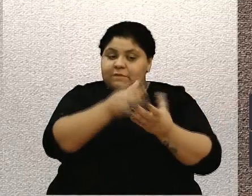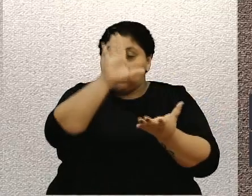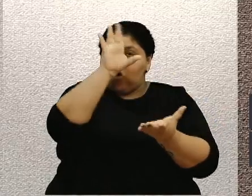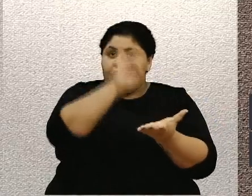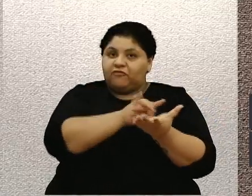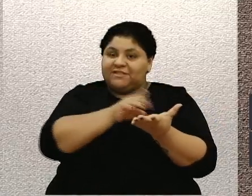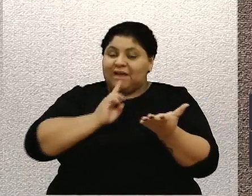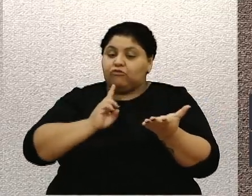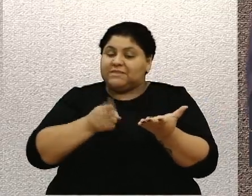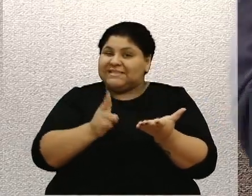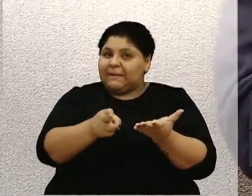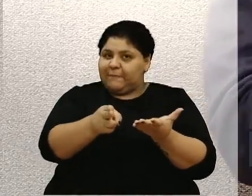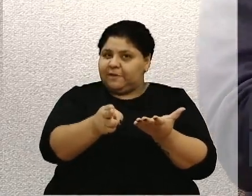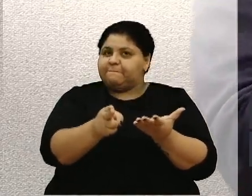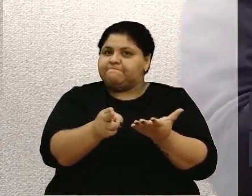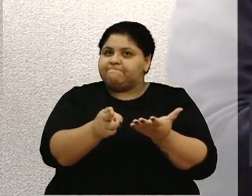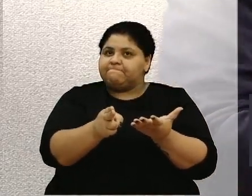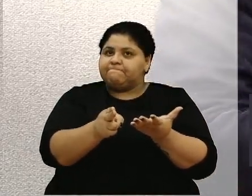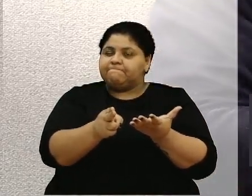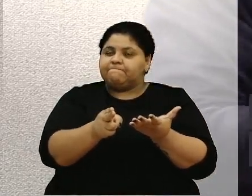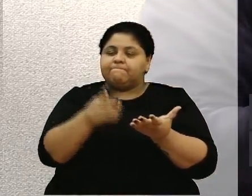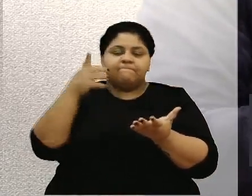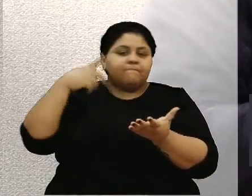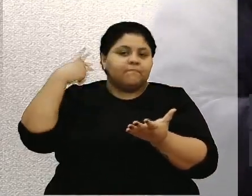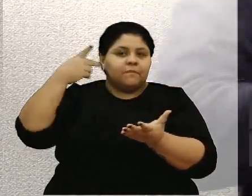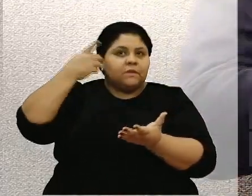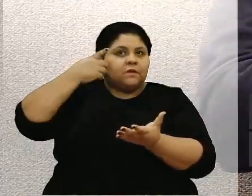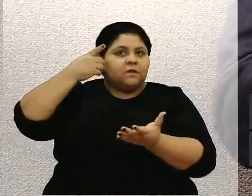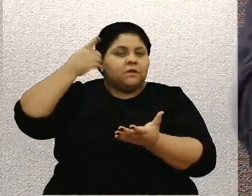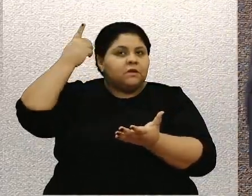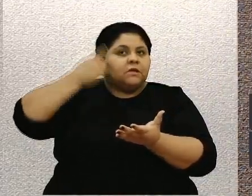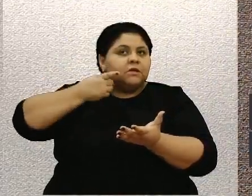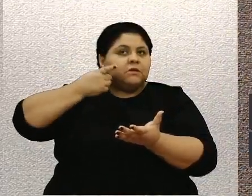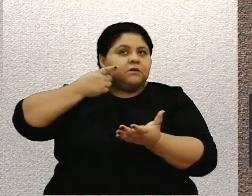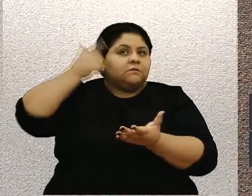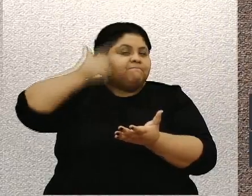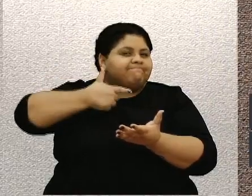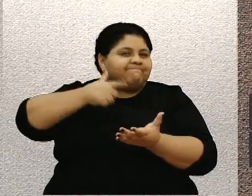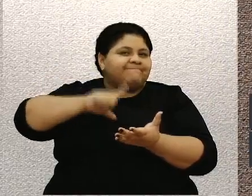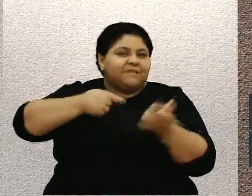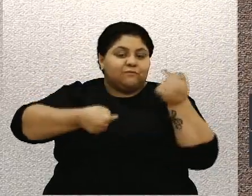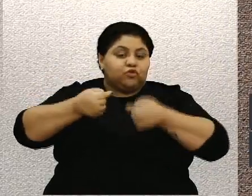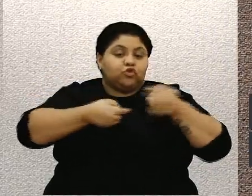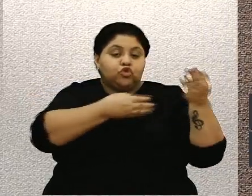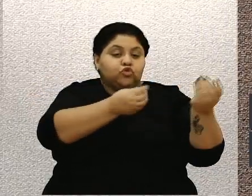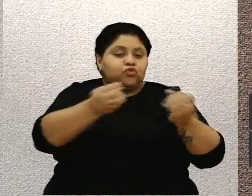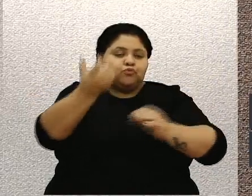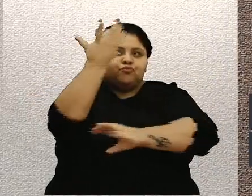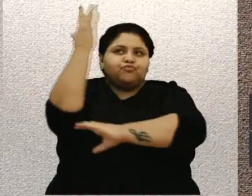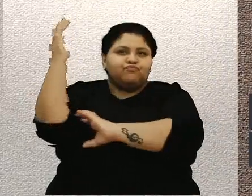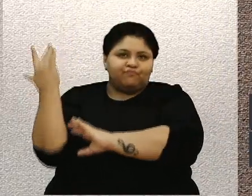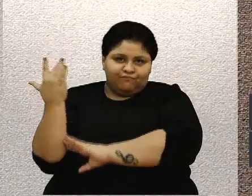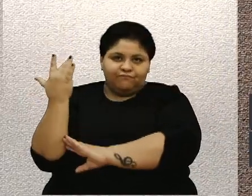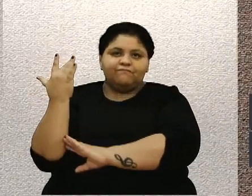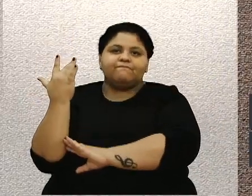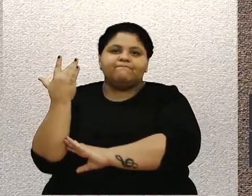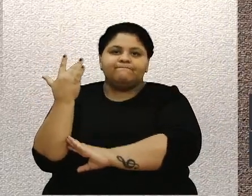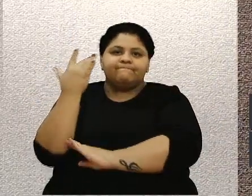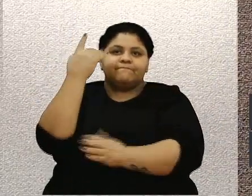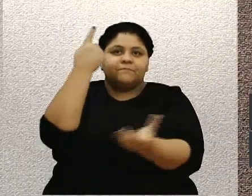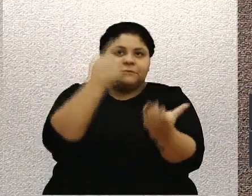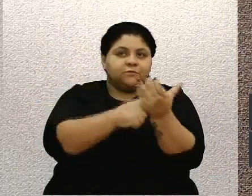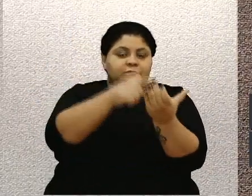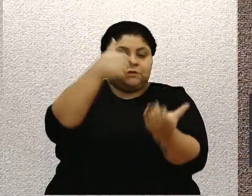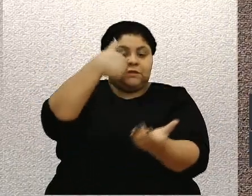O vereador Lucas Carinhato bem falou que nós não temos discutido muito sobre o meio ambiente. E é um compromisso deste